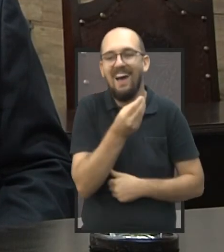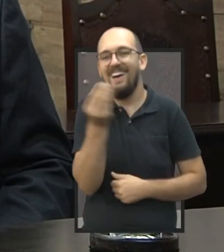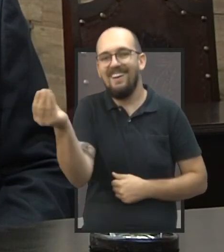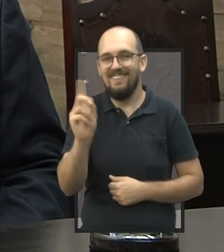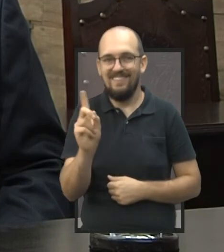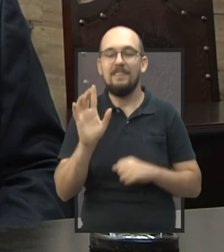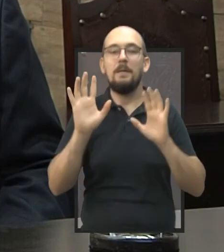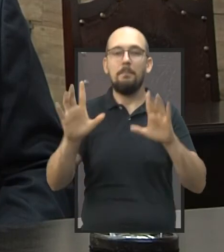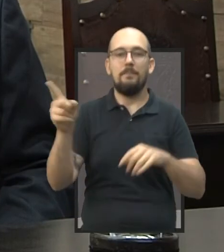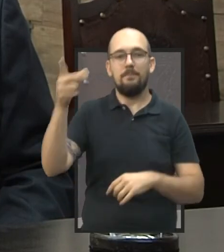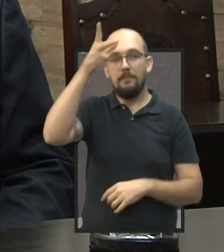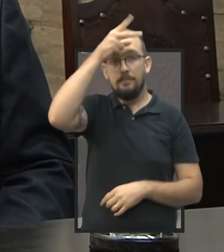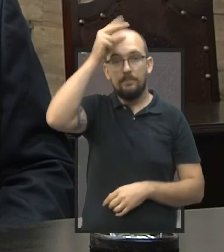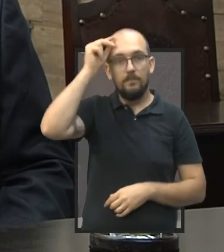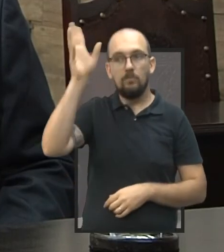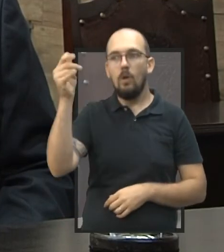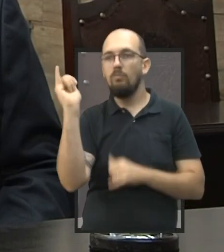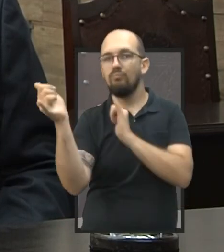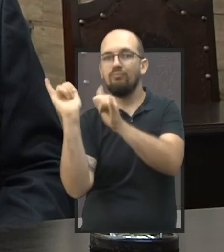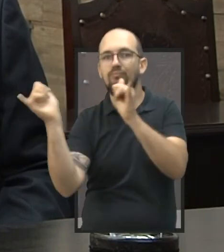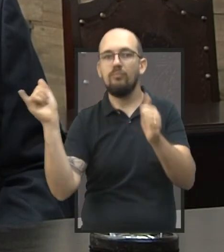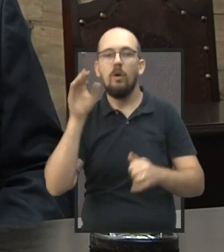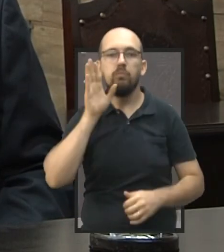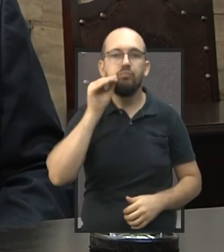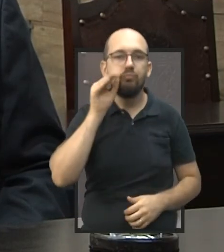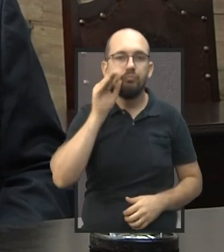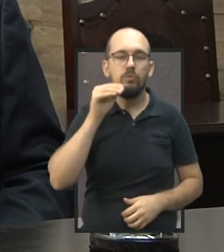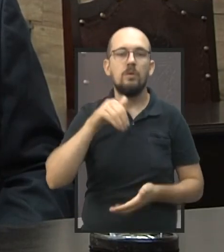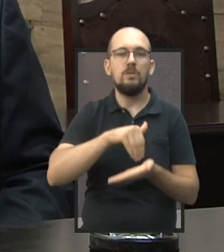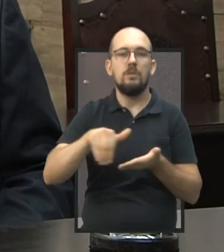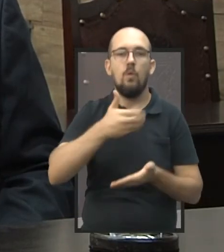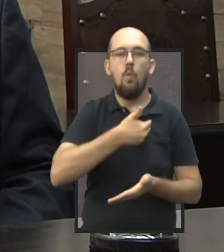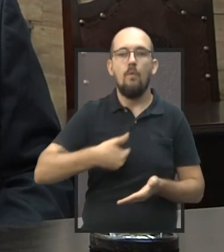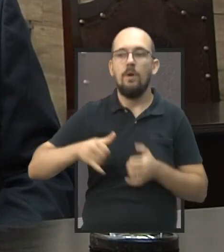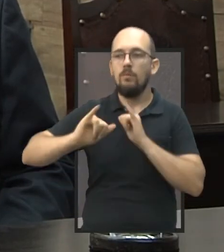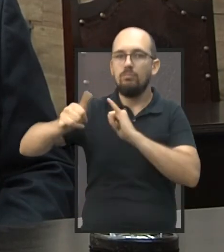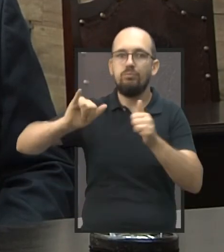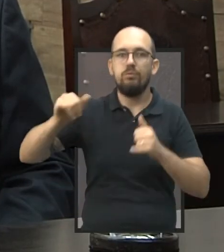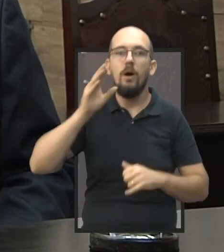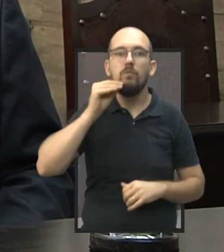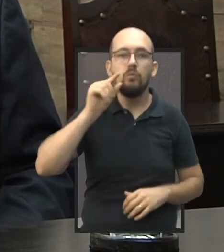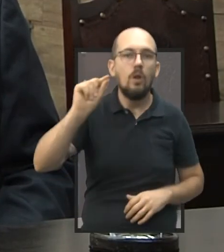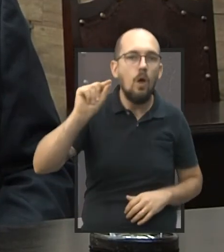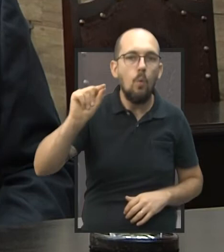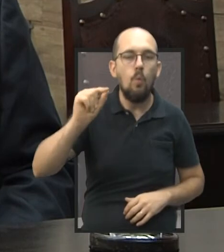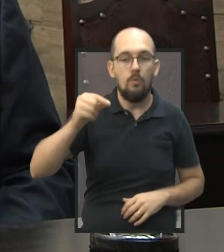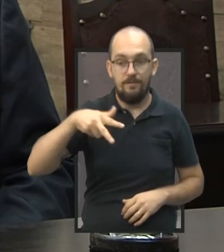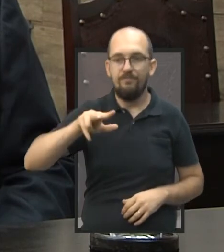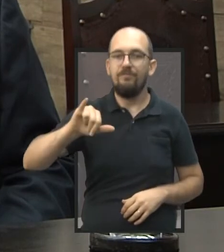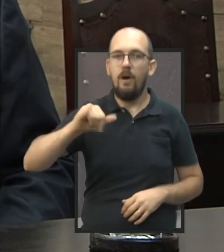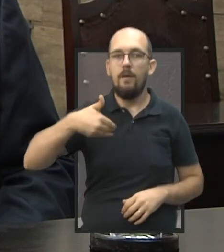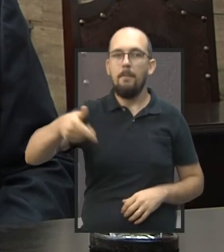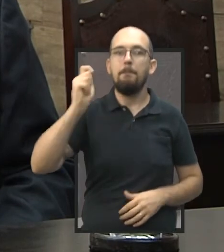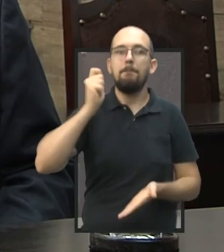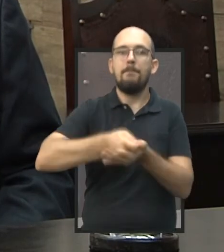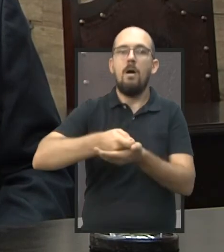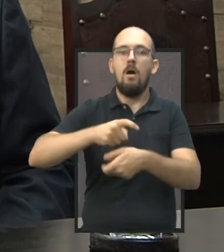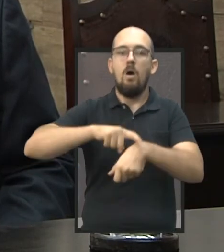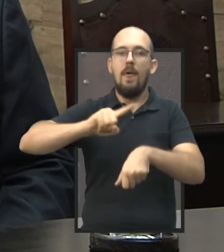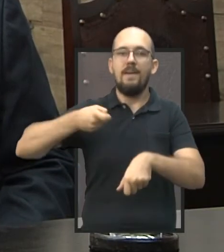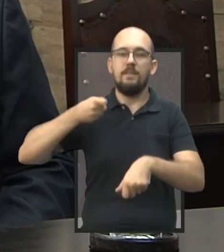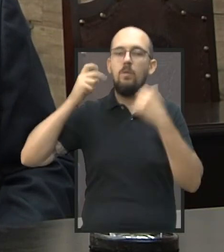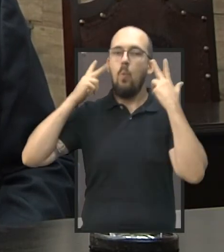O pessoal da Prefeitura já informou aos funcionários, o Secretaria de Governo informou aos funcionários que vai ser paga as horas extras,